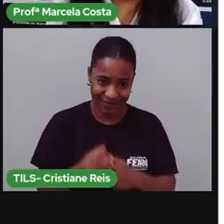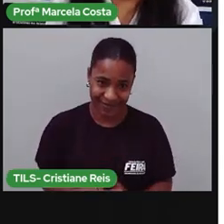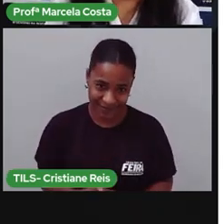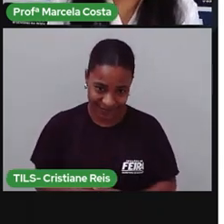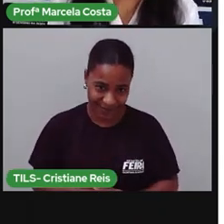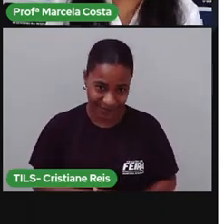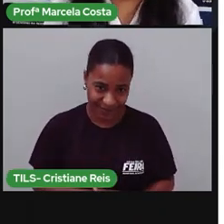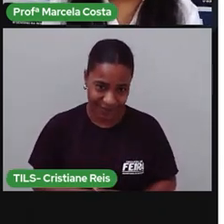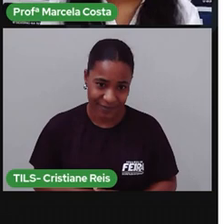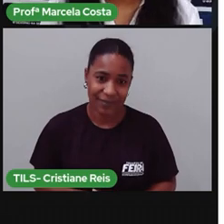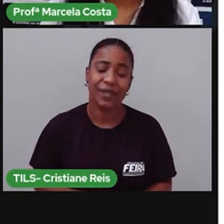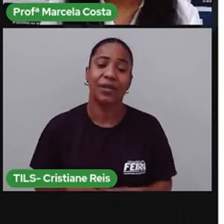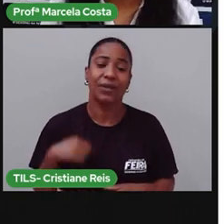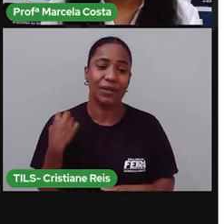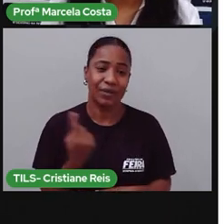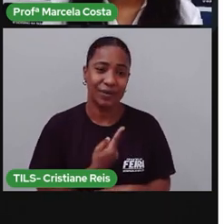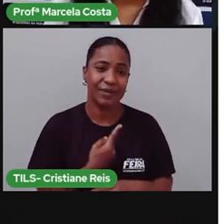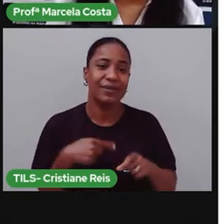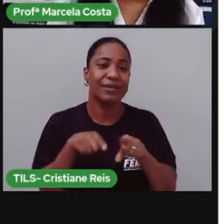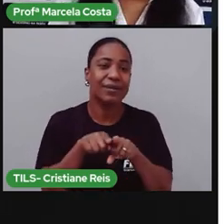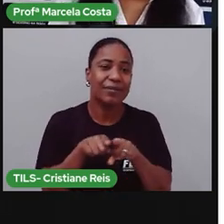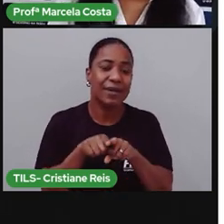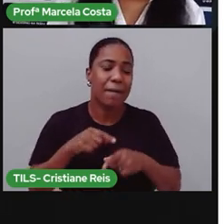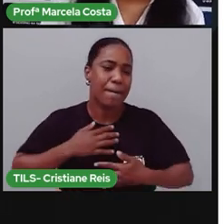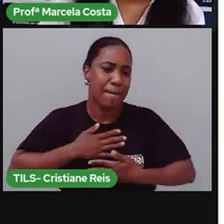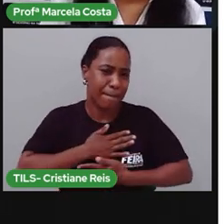A gente também precisa tomar banho.